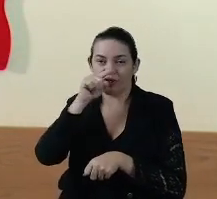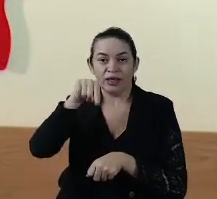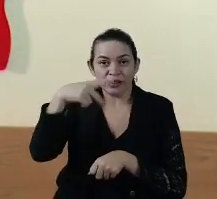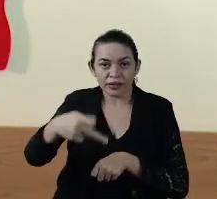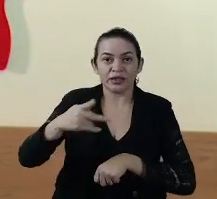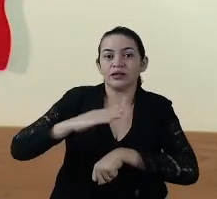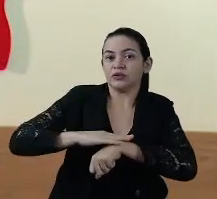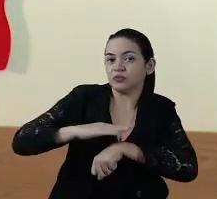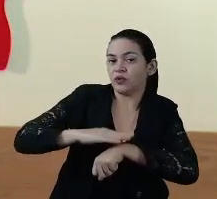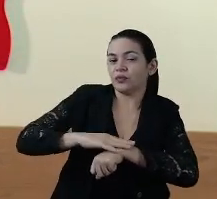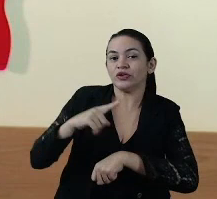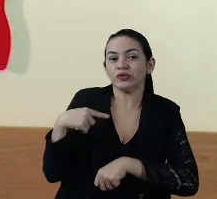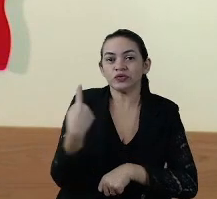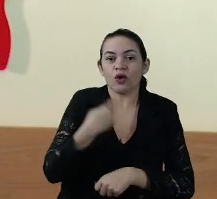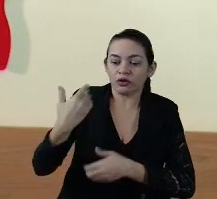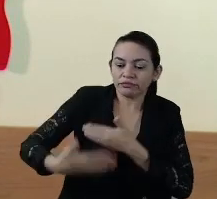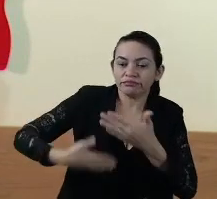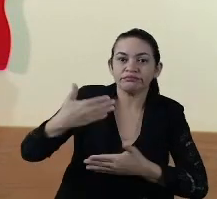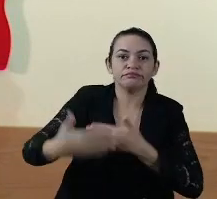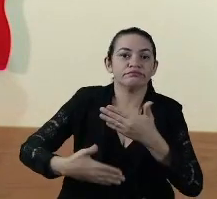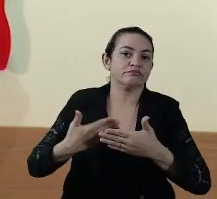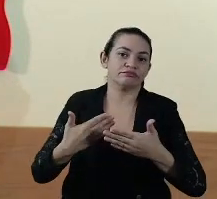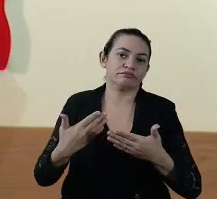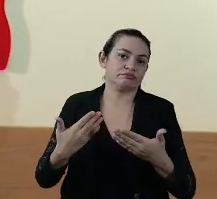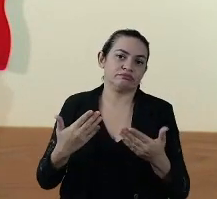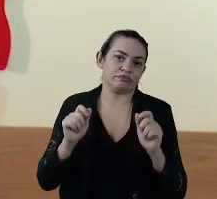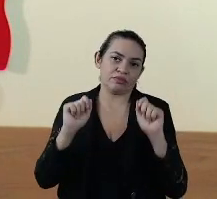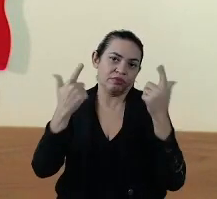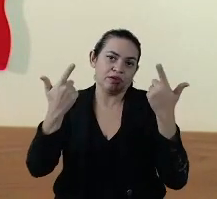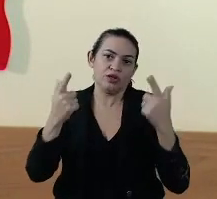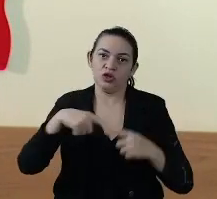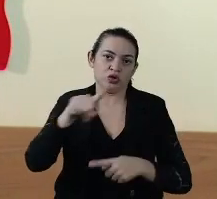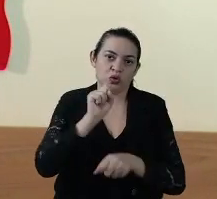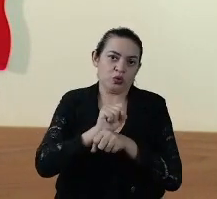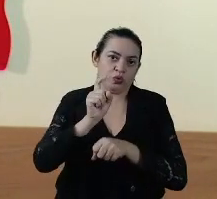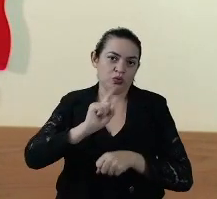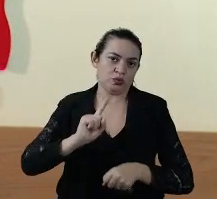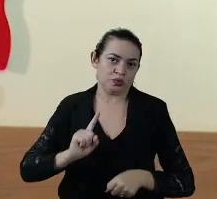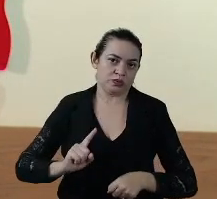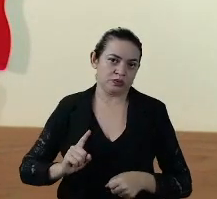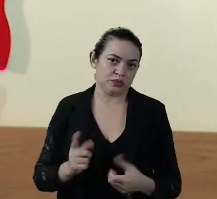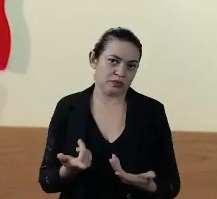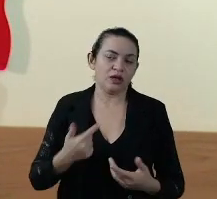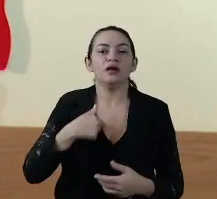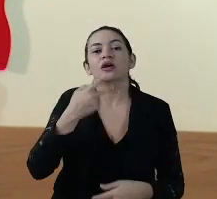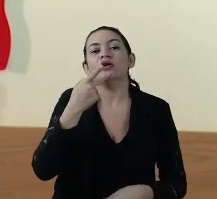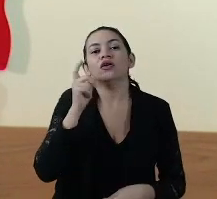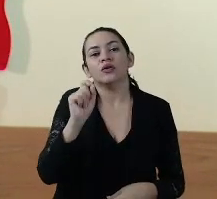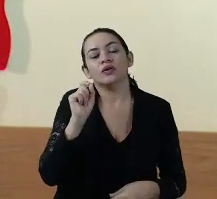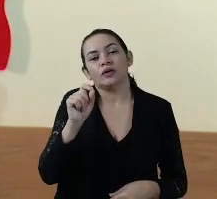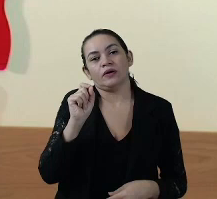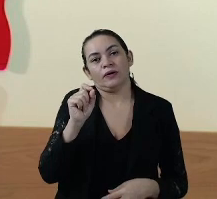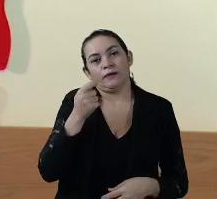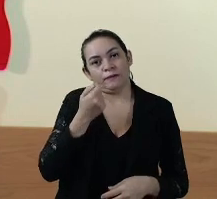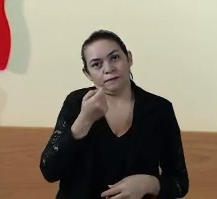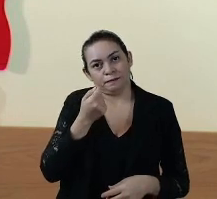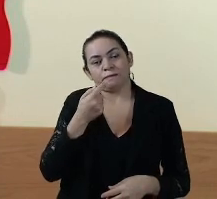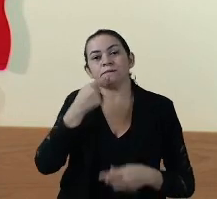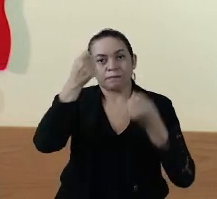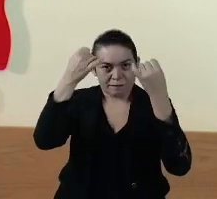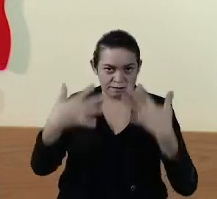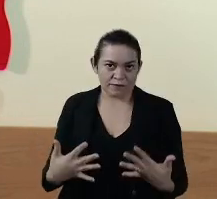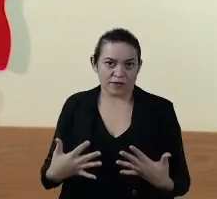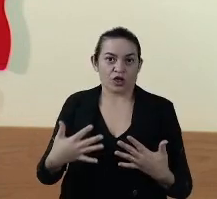nesse momento nós estamos prosseguindo obras. Nós não paramos. Eu falei para vocês há pouco, nós